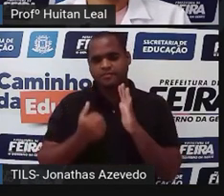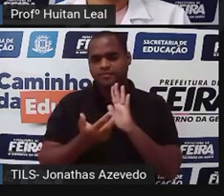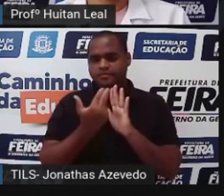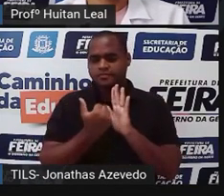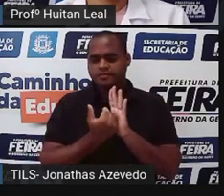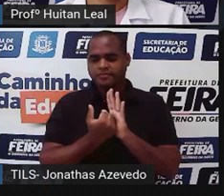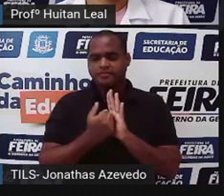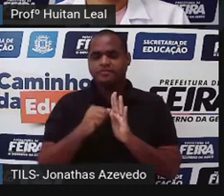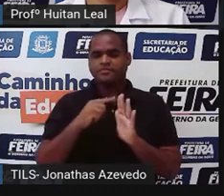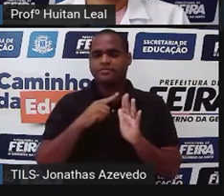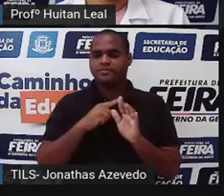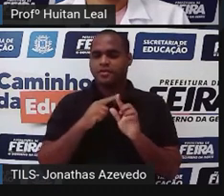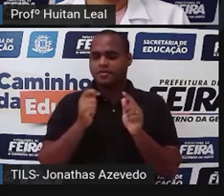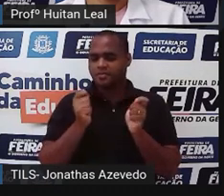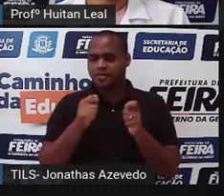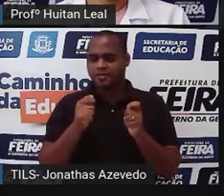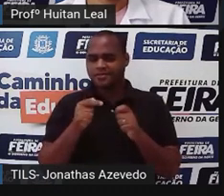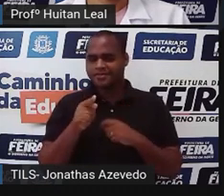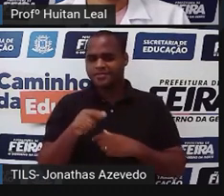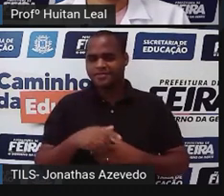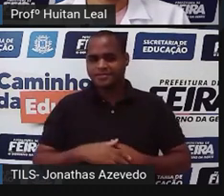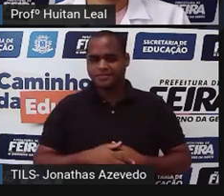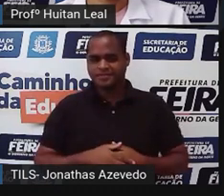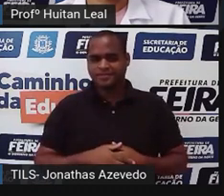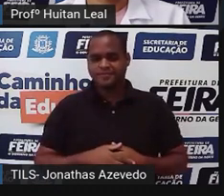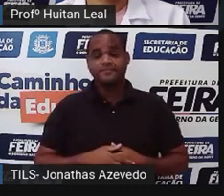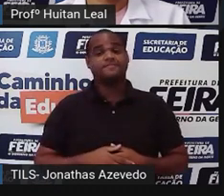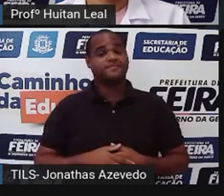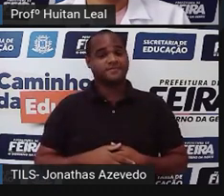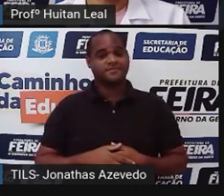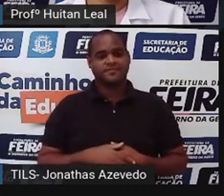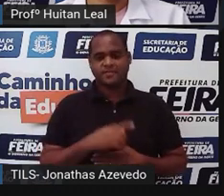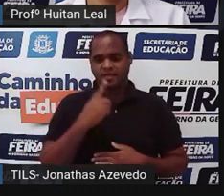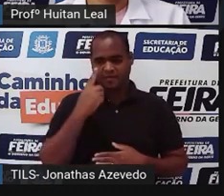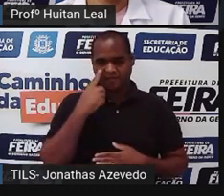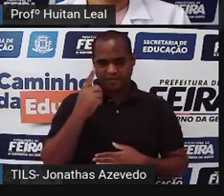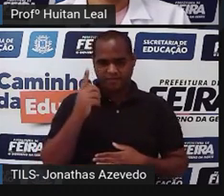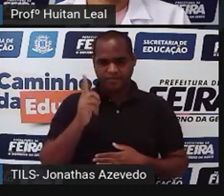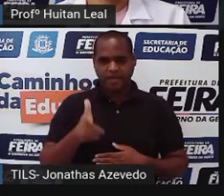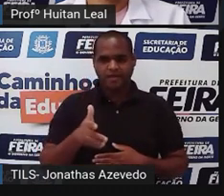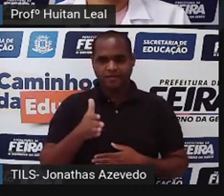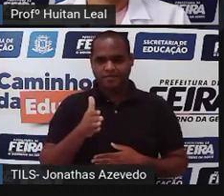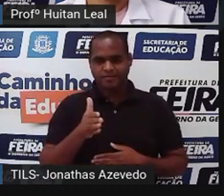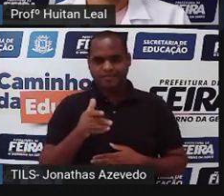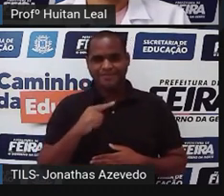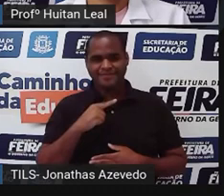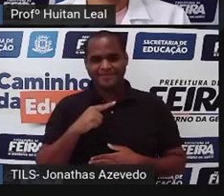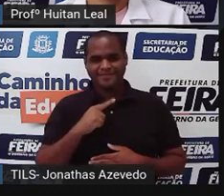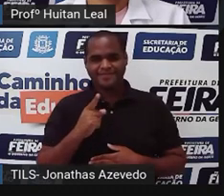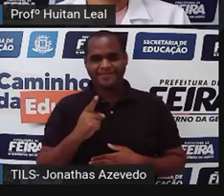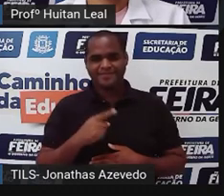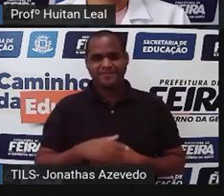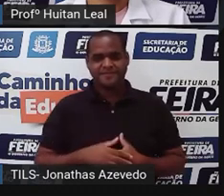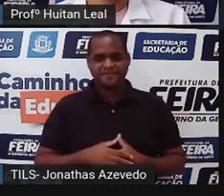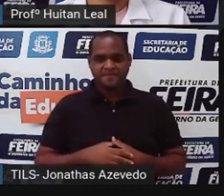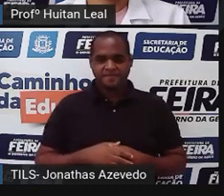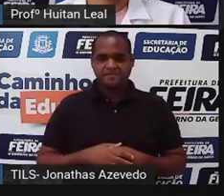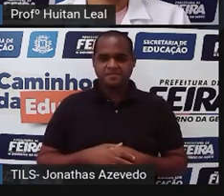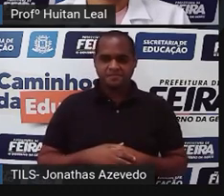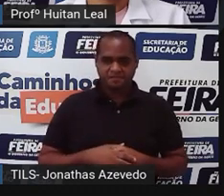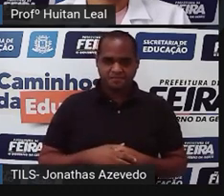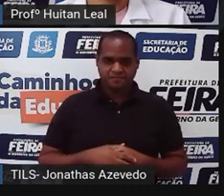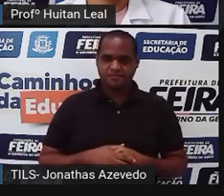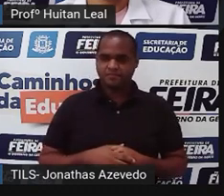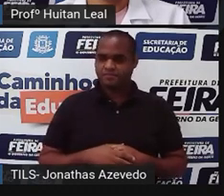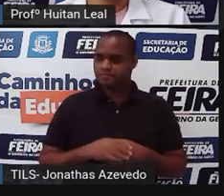isso é possível? Você já viu algum fato desse? E se esse fato